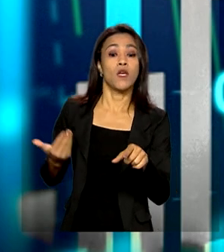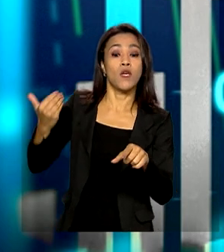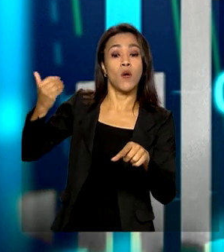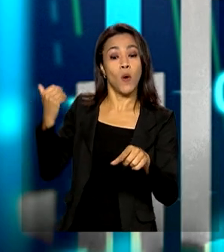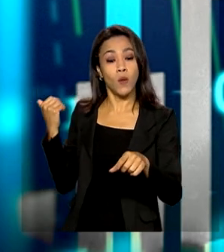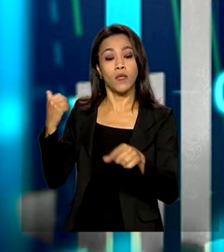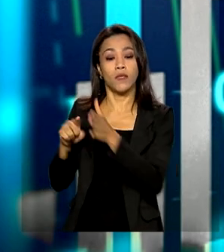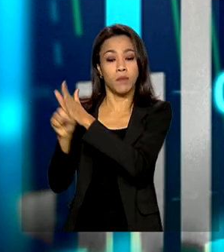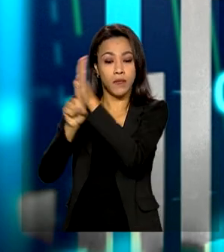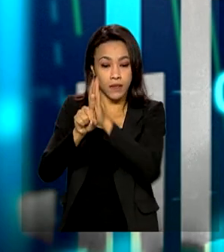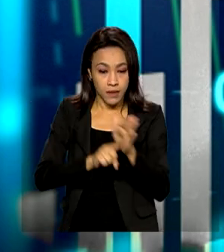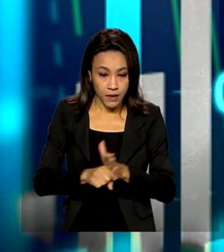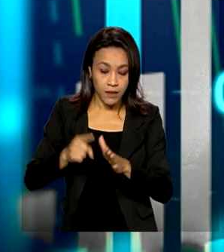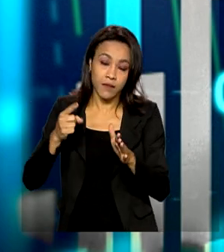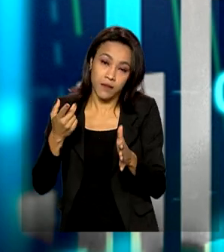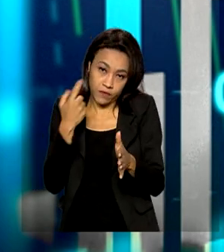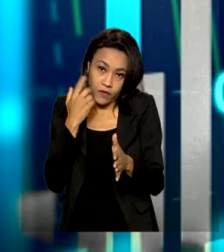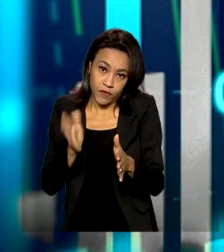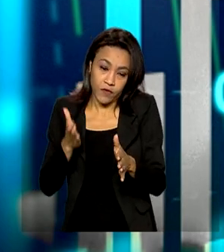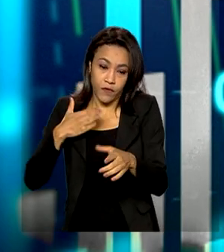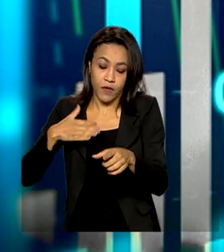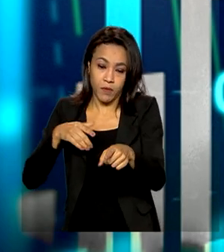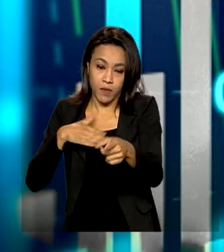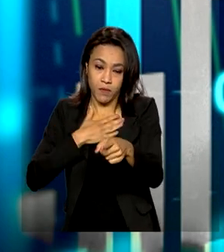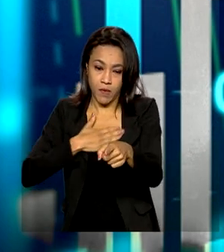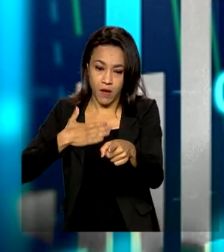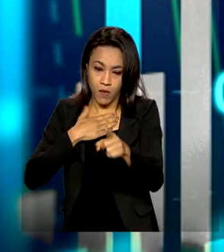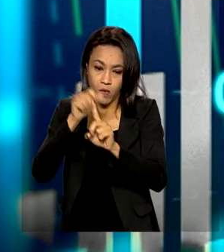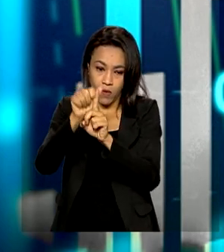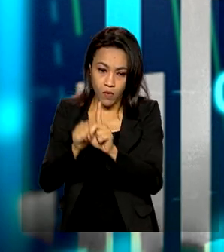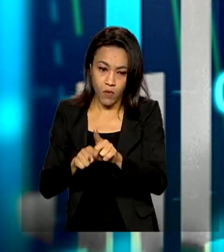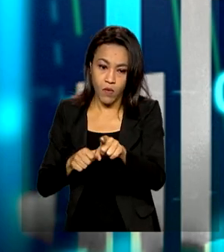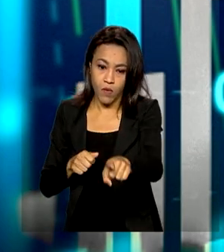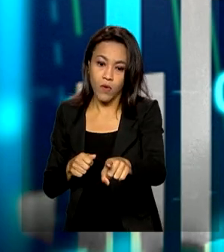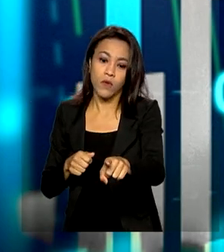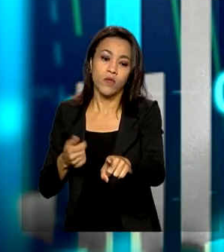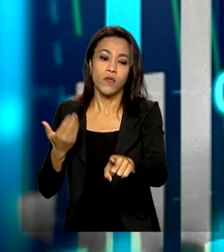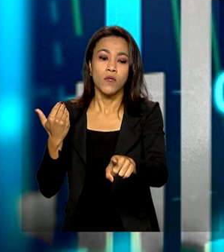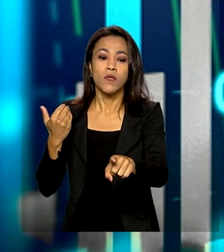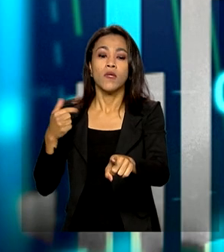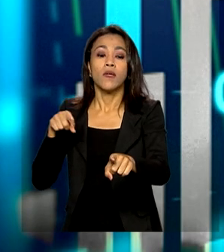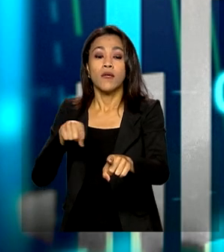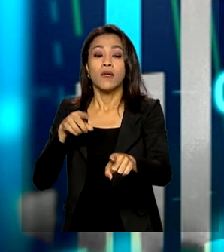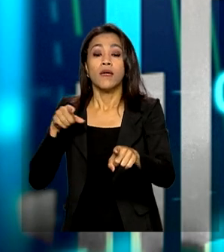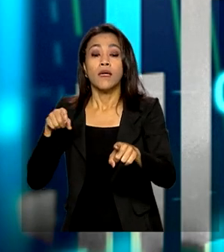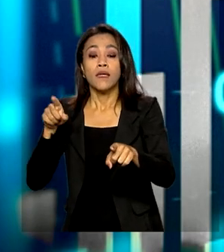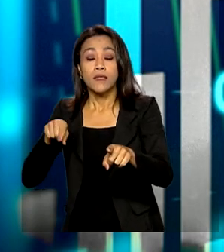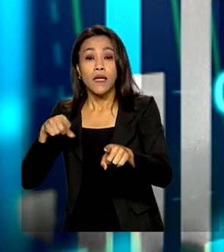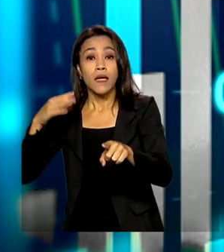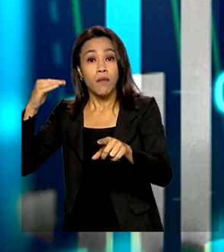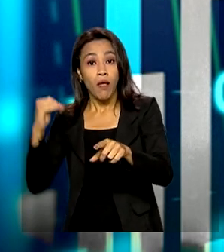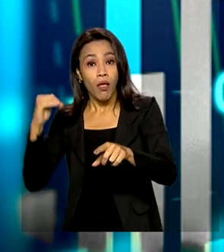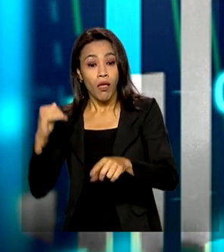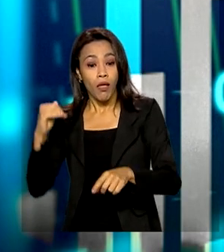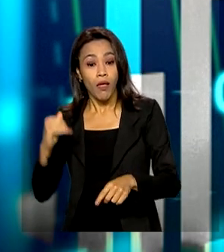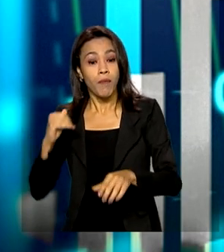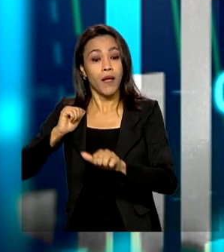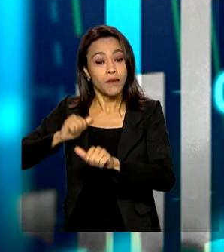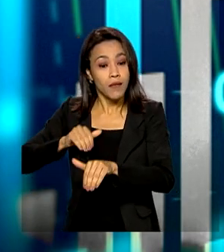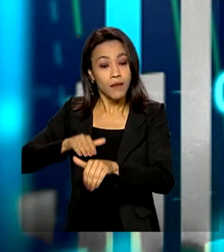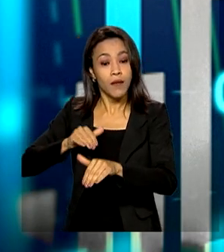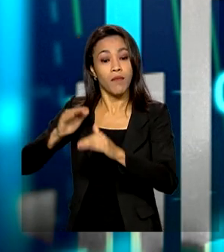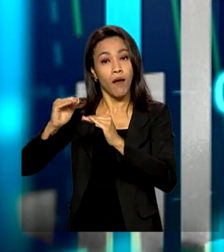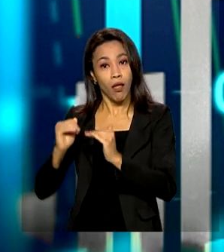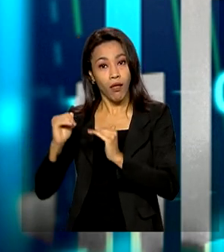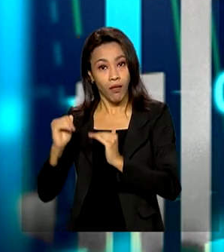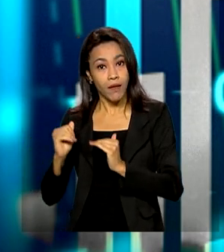feitas pela Fundação Getúlio Vargas, baseadas no índice geral de preços, elas confirmam a tendência de uma deflação também para setembro. Ou seja, estamos